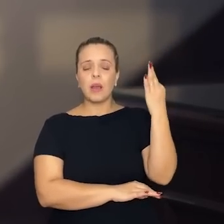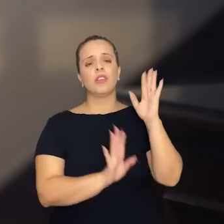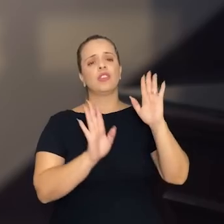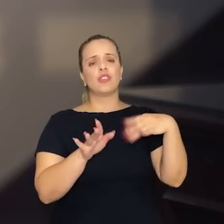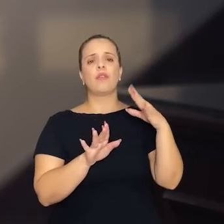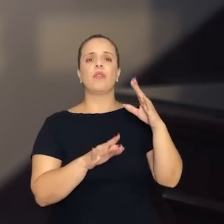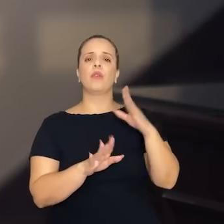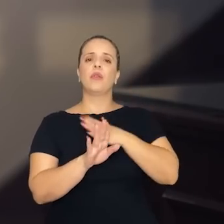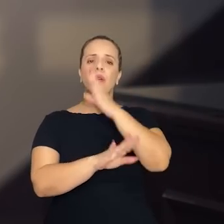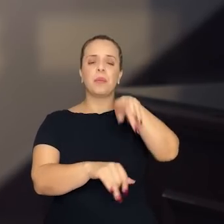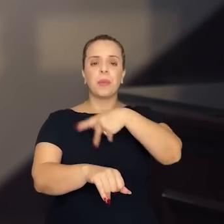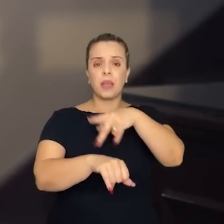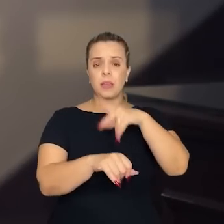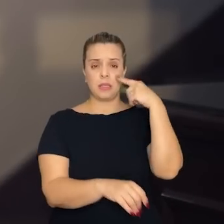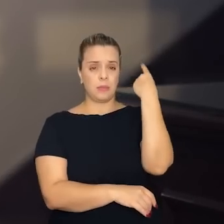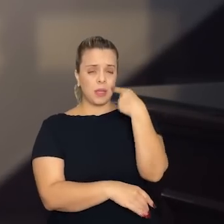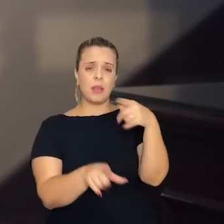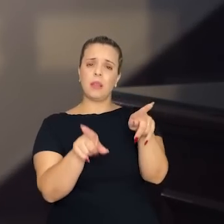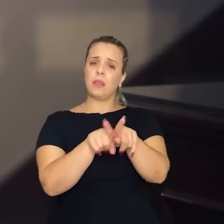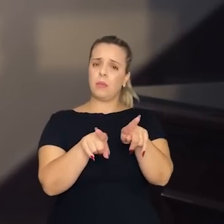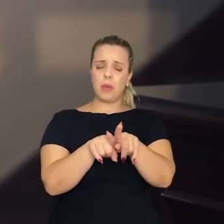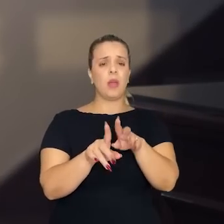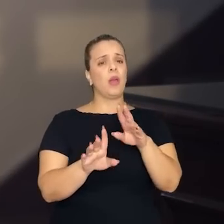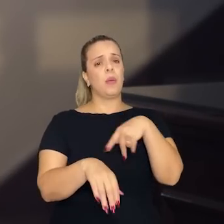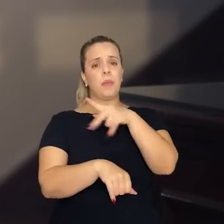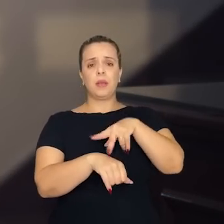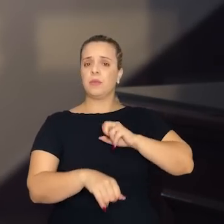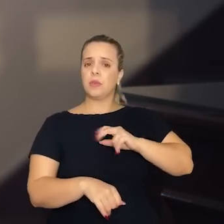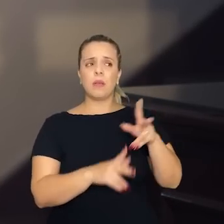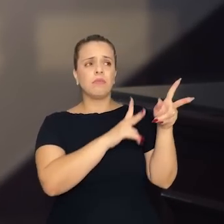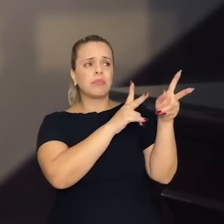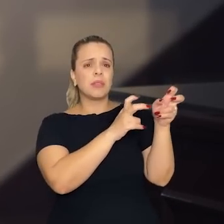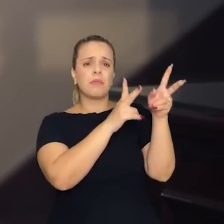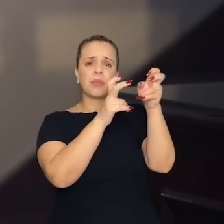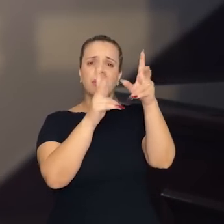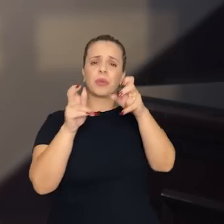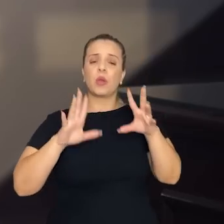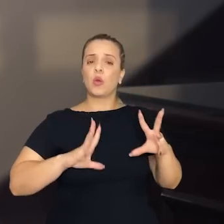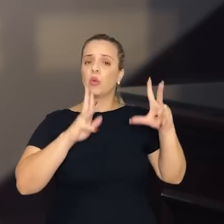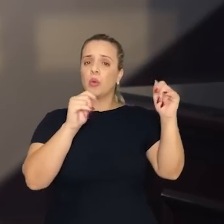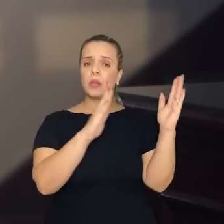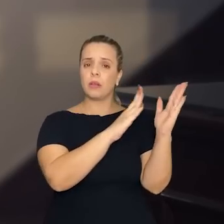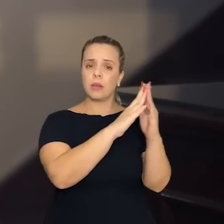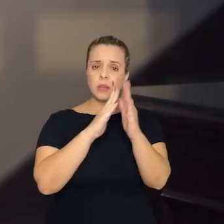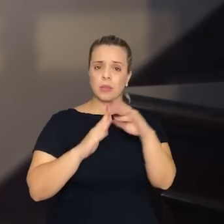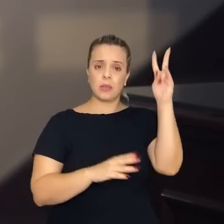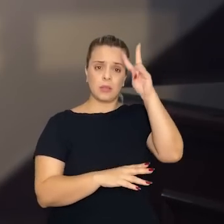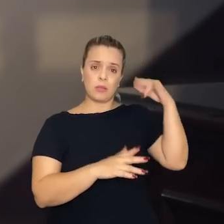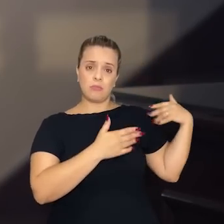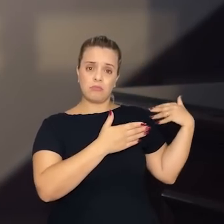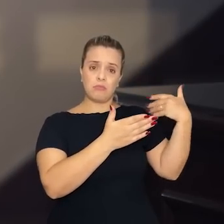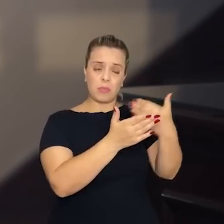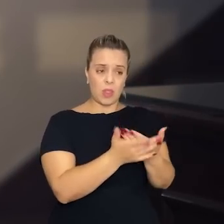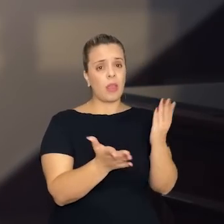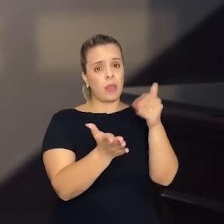principalmente, e lá a gente percebe que todo o patrimônio histórico arquitetônico está preservado. Como?